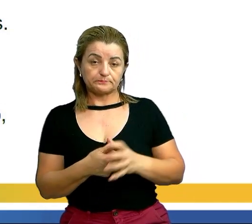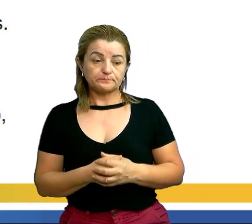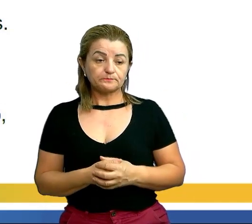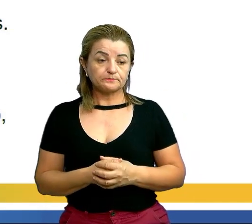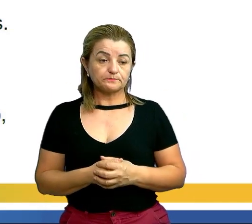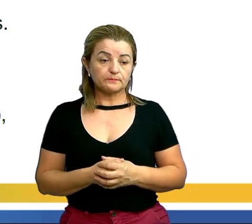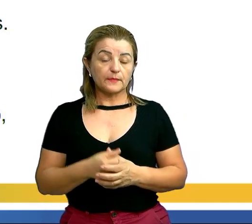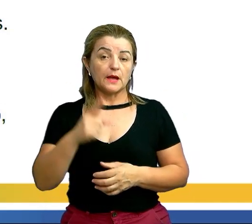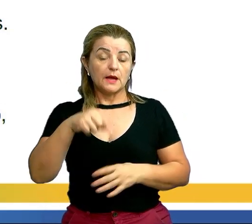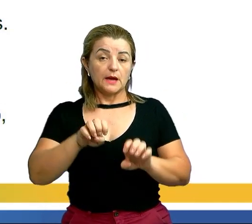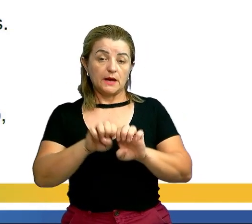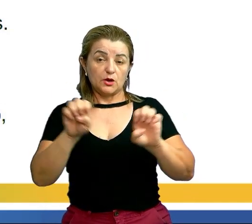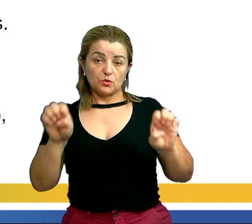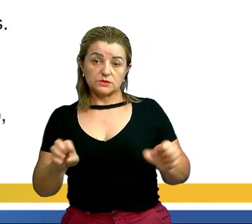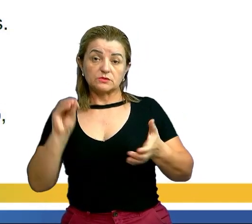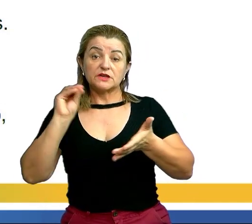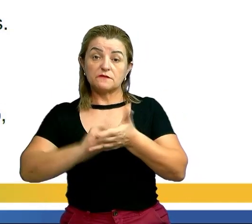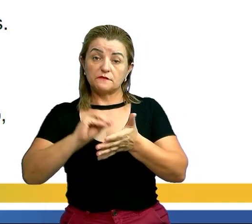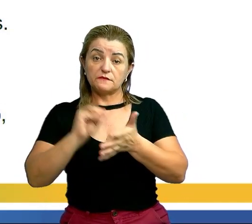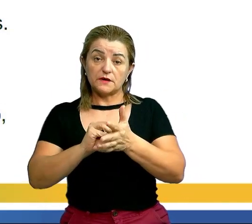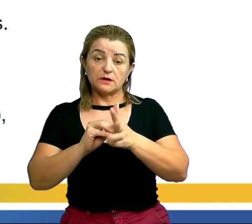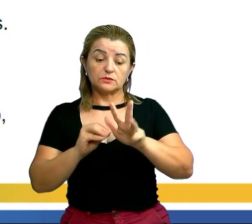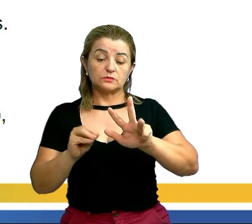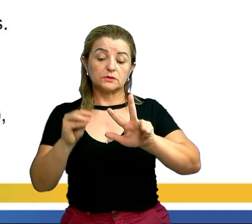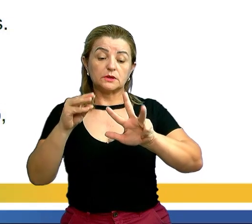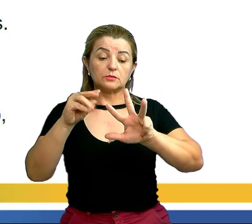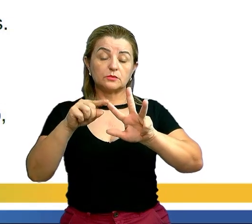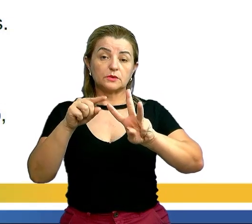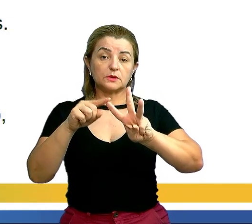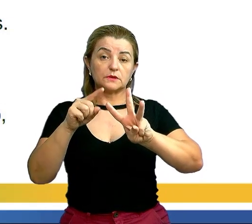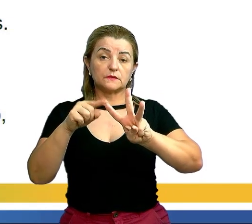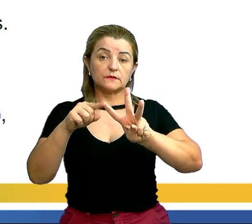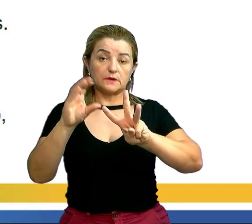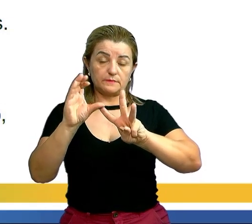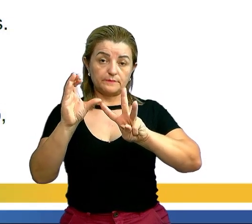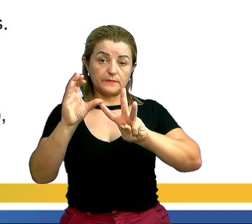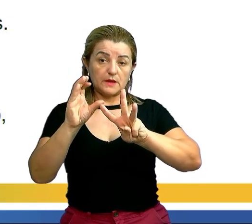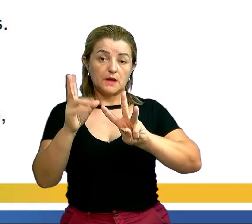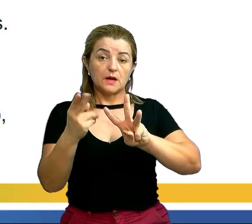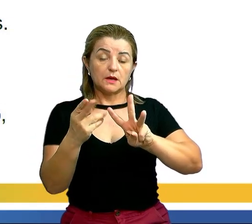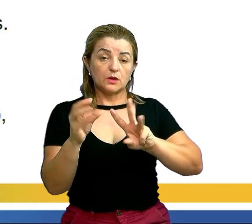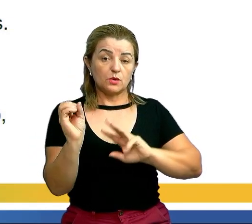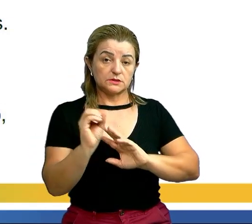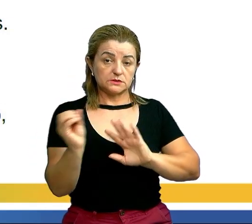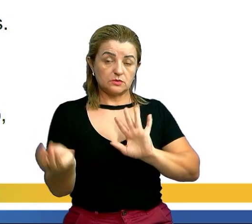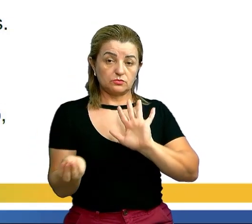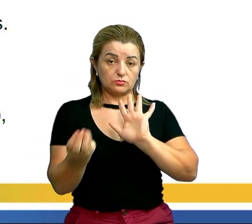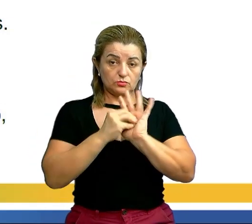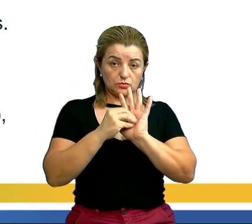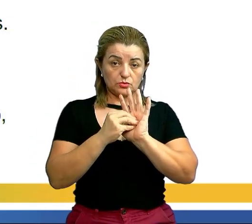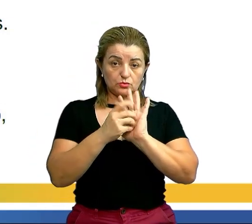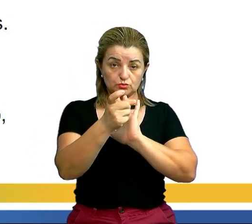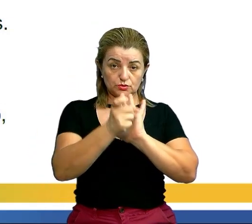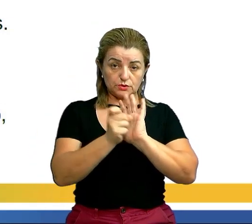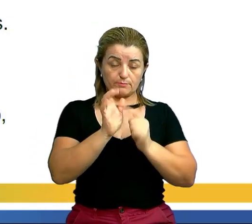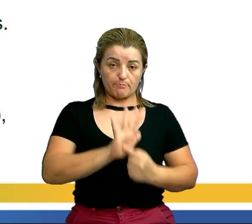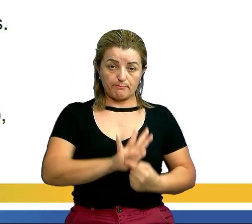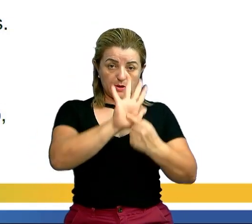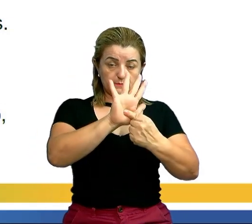É uma equação incompleta, falta o termo C. Ele é igual a zero. Eu coloco o X em evidência.